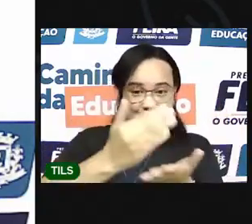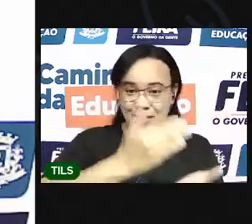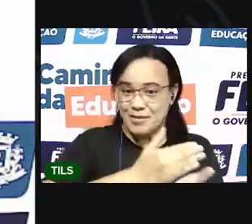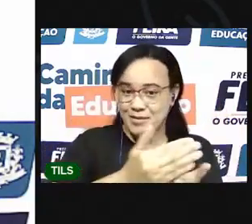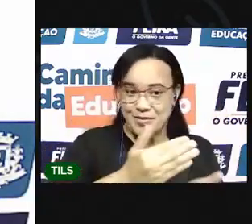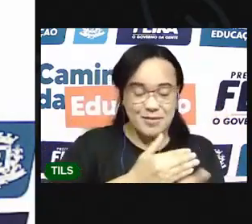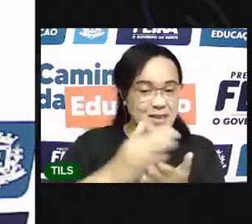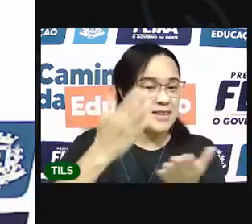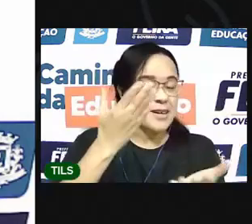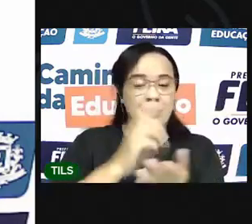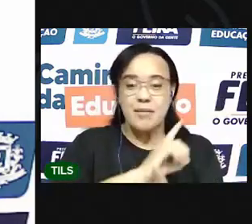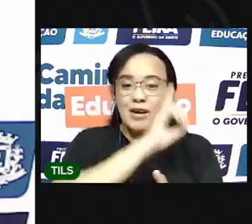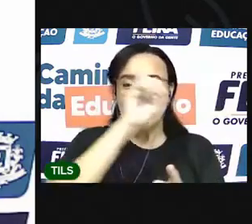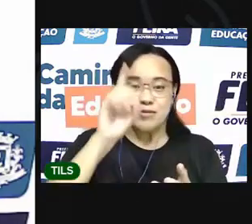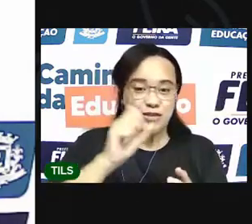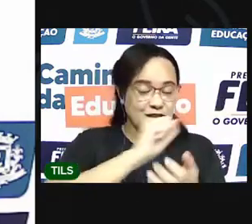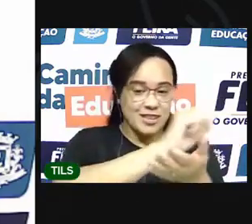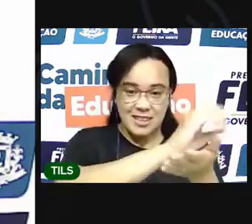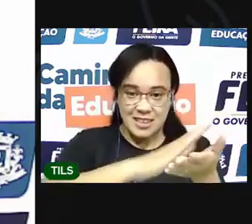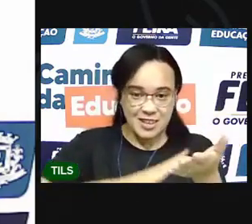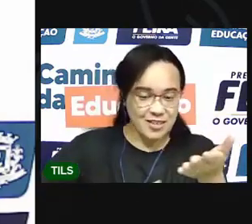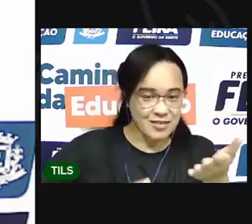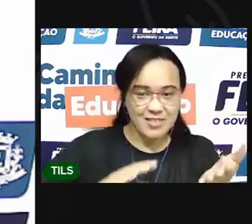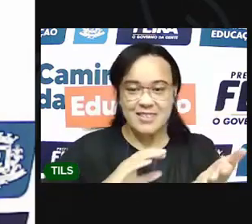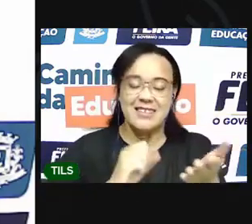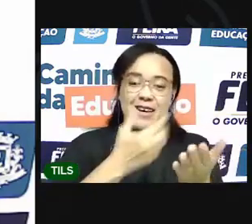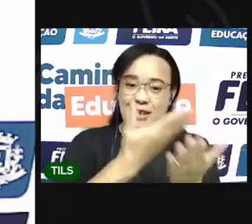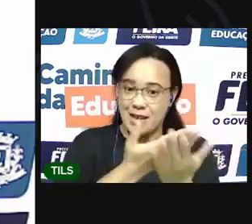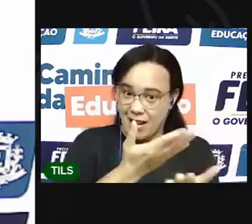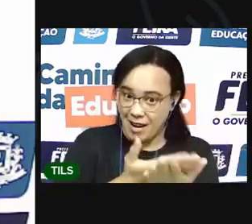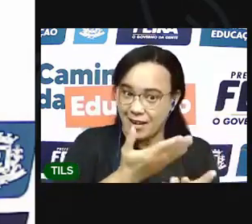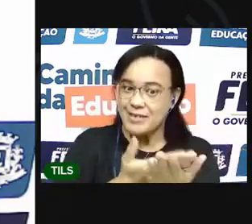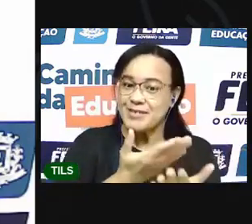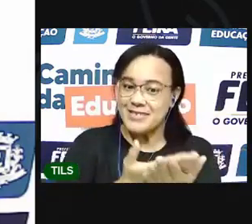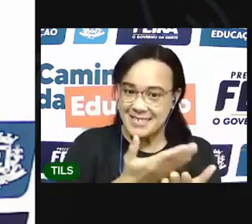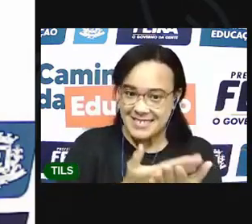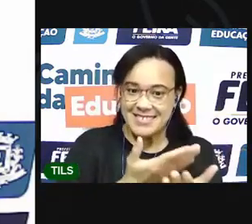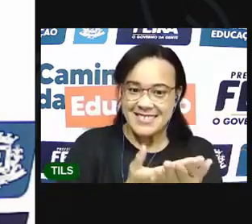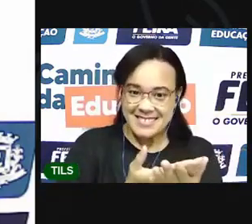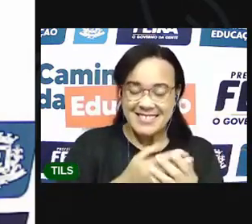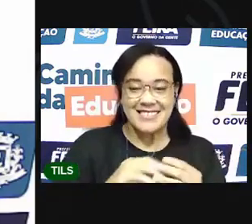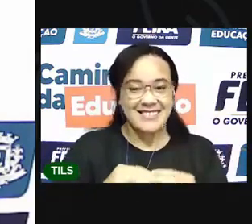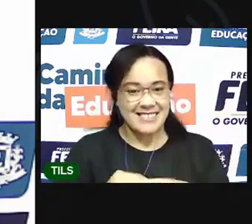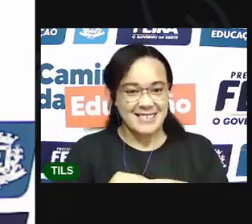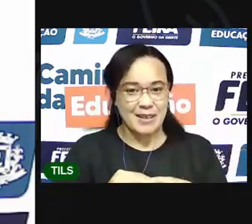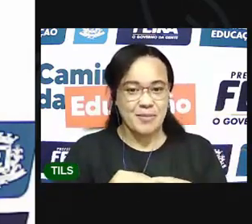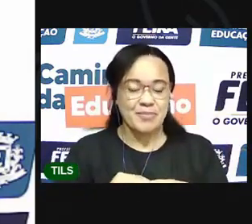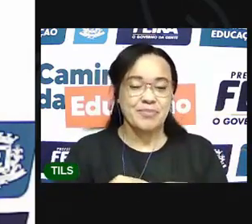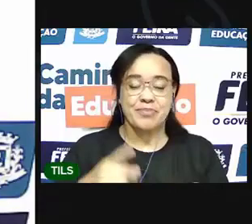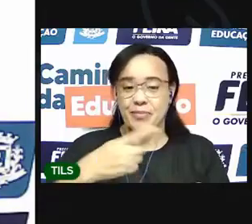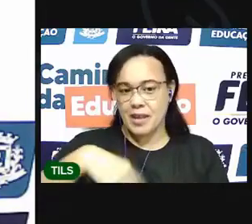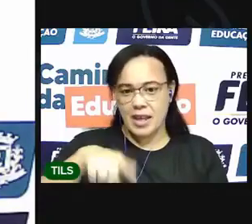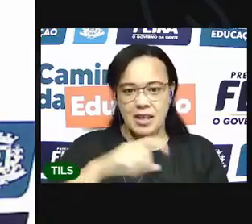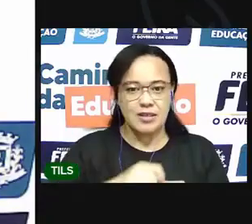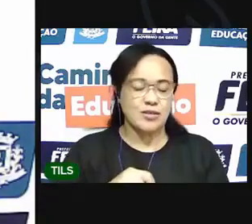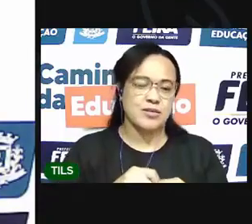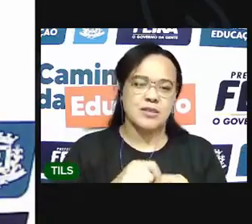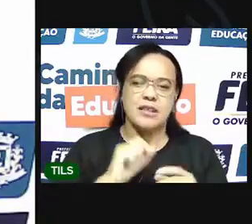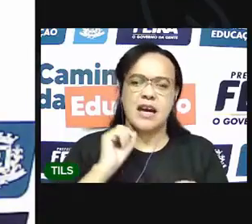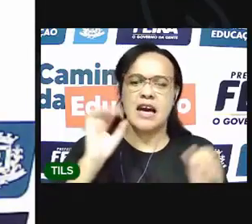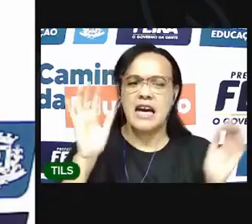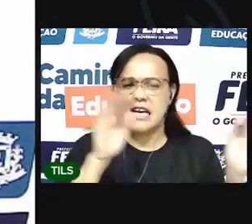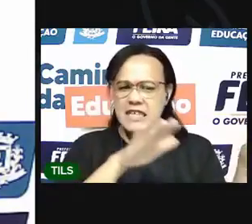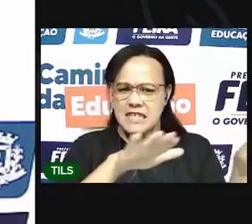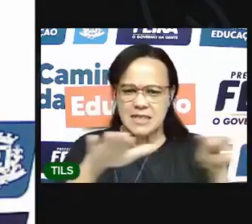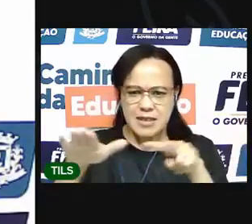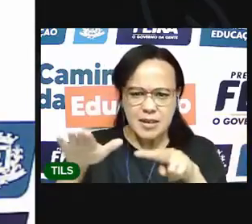mais um dia de atividades, mais um momento de aula. Estamos sinalizando a nossa semana